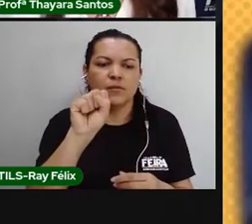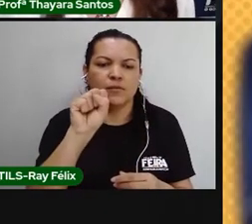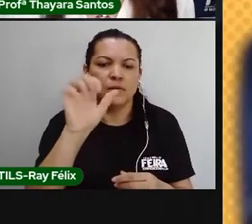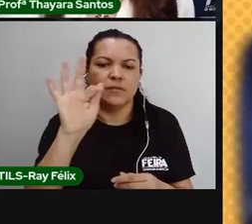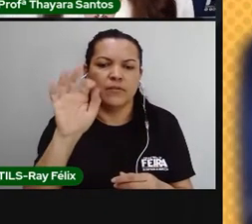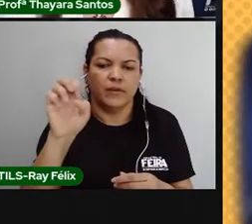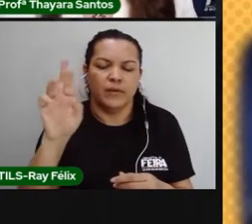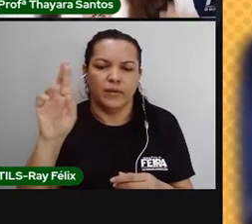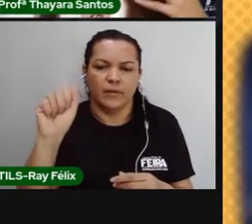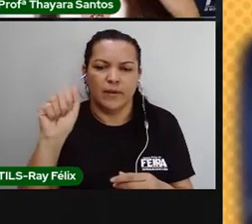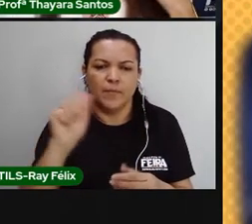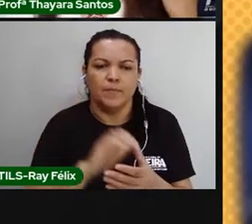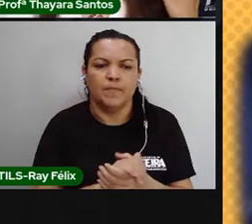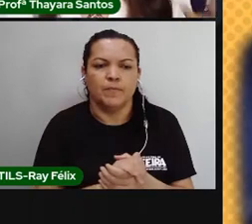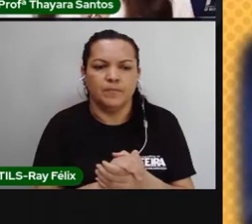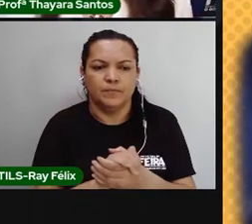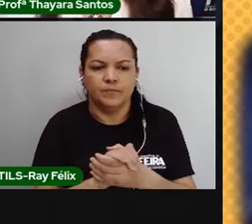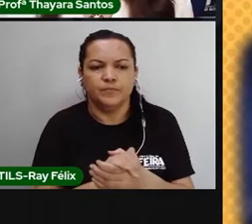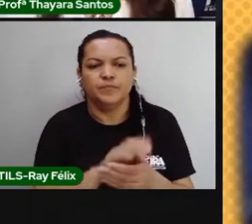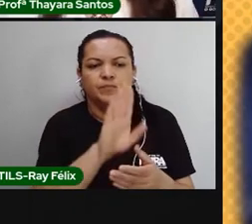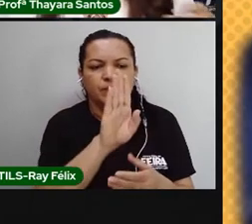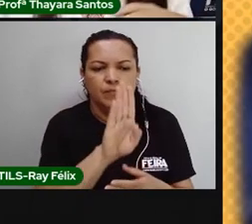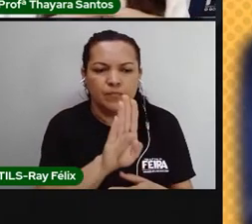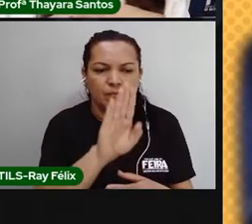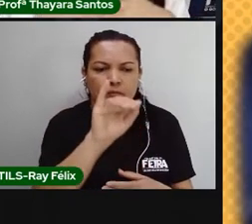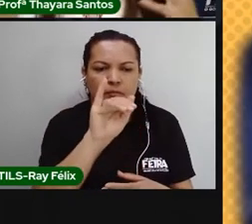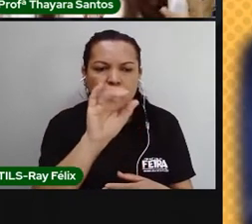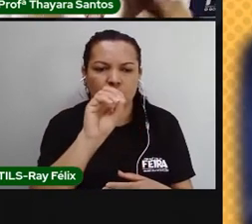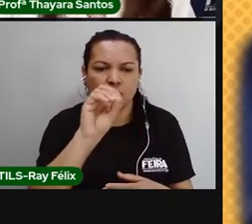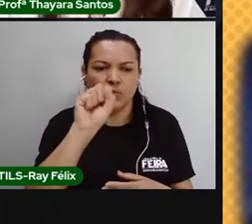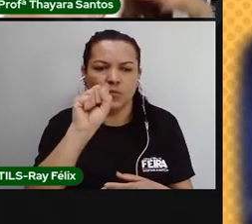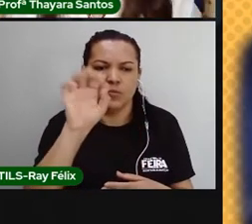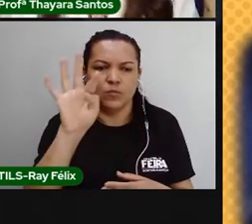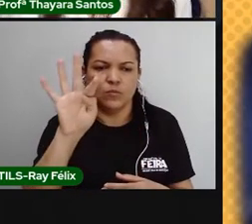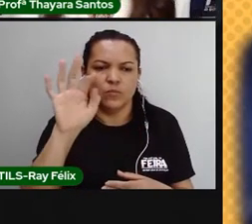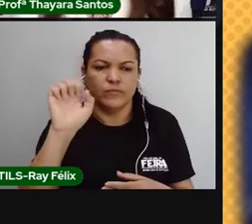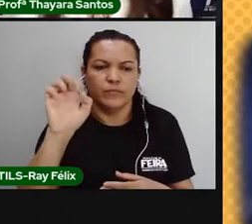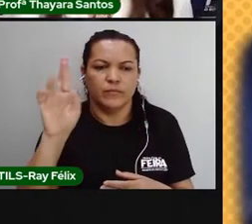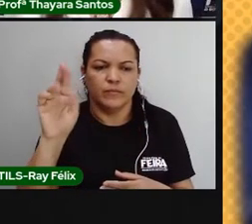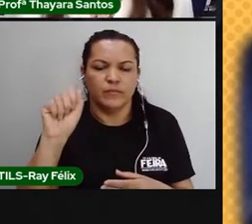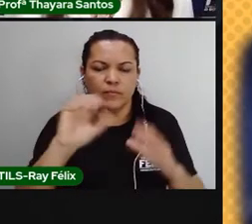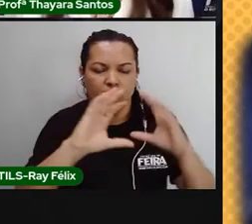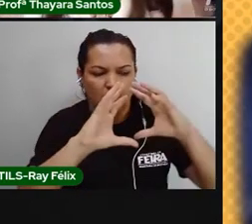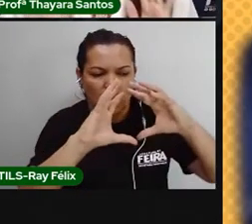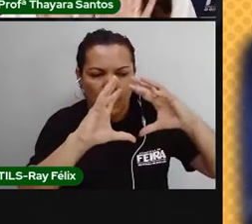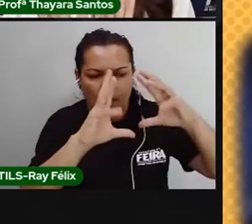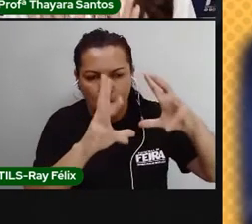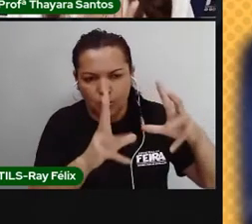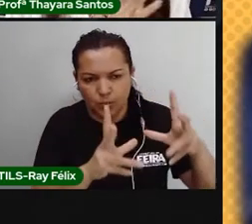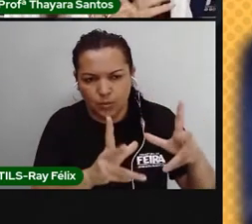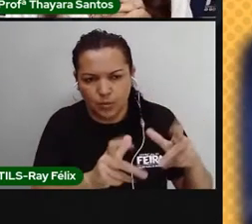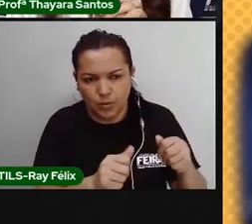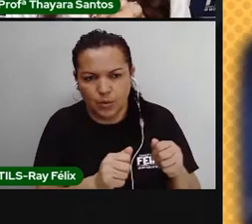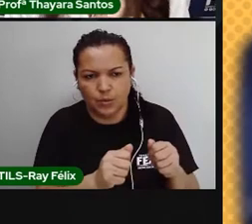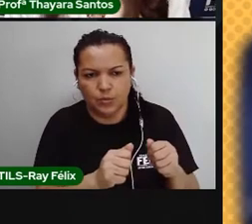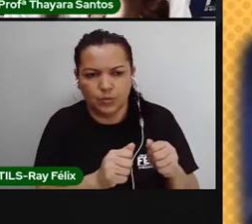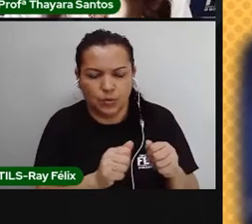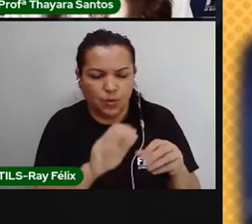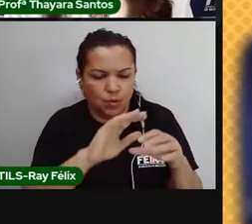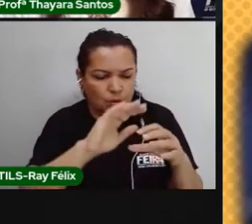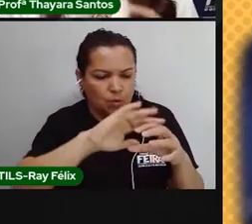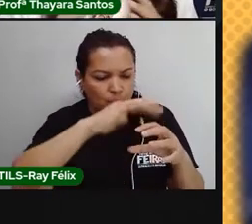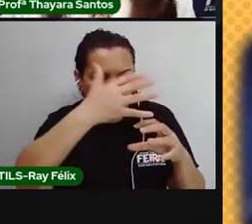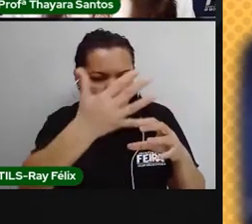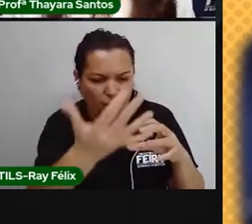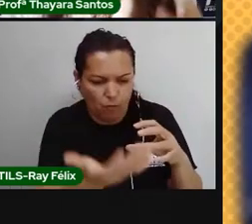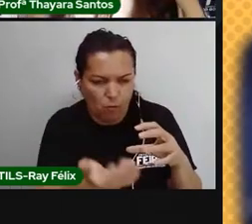E o que é essa biosfera? Na verdade, a biosfera é o planeta Terra como um todo. Mas daqui a pouco a gente vai falar mais sobre